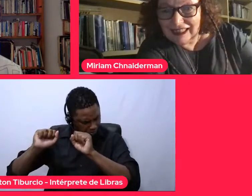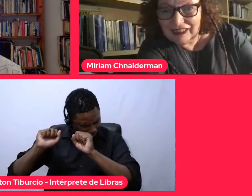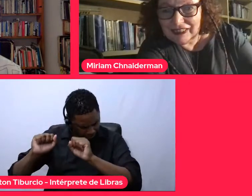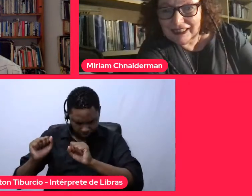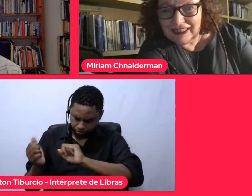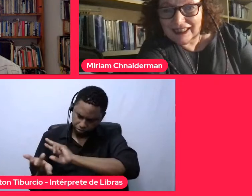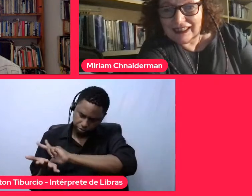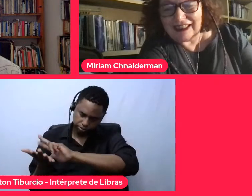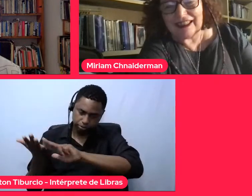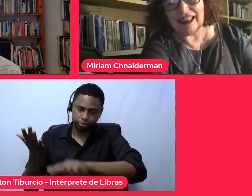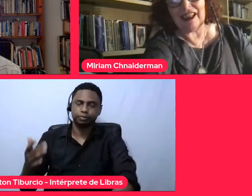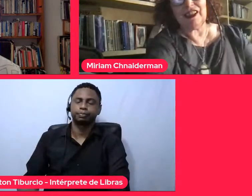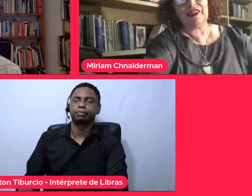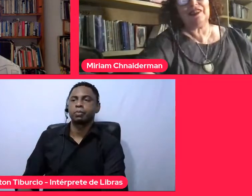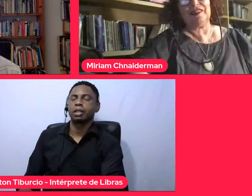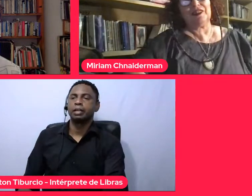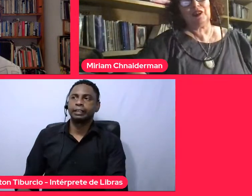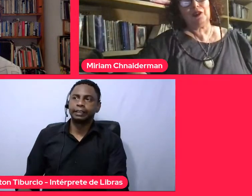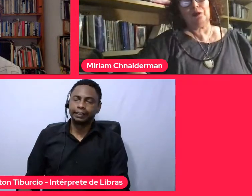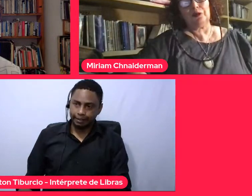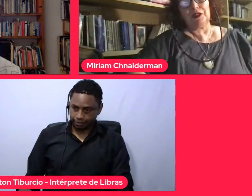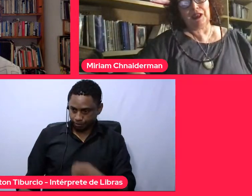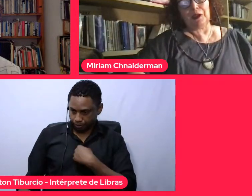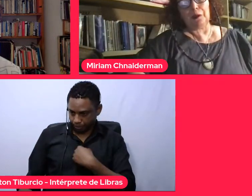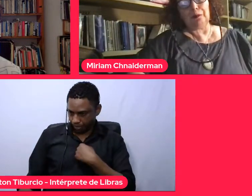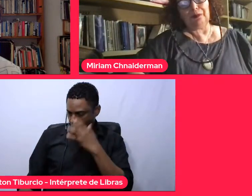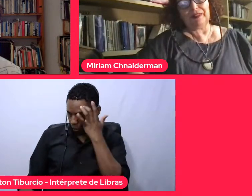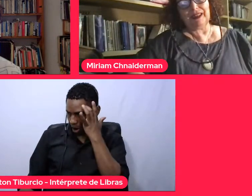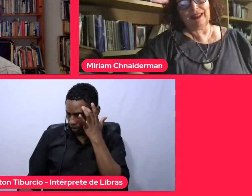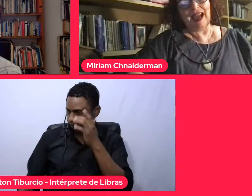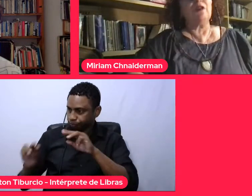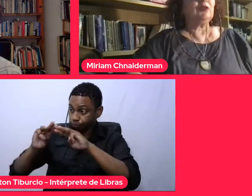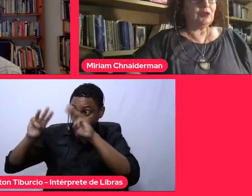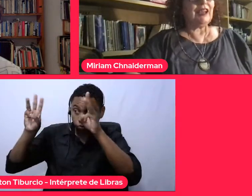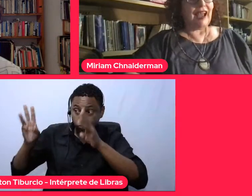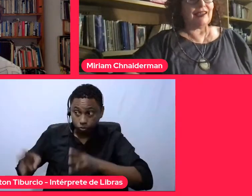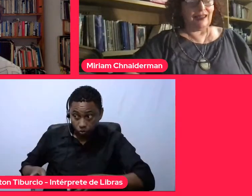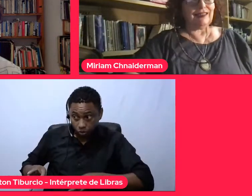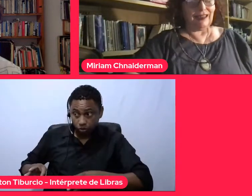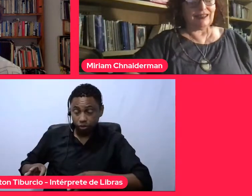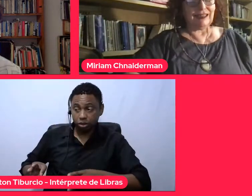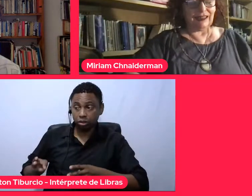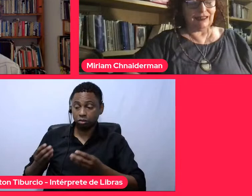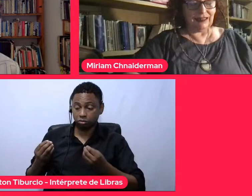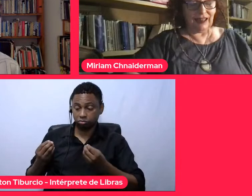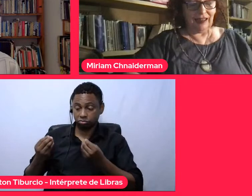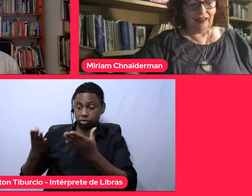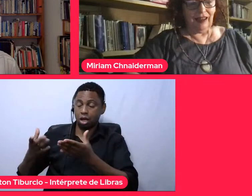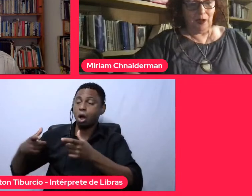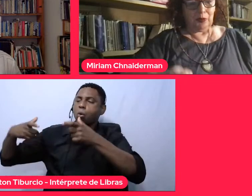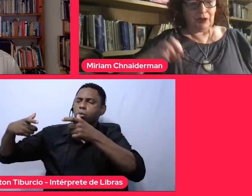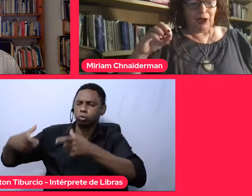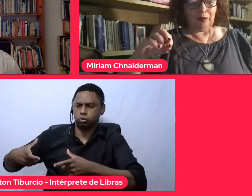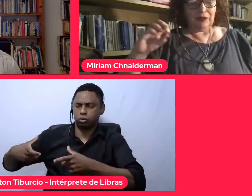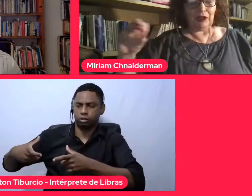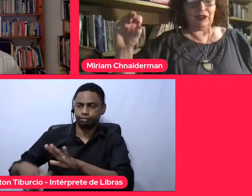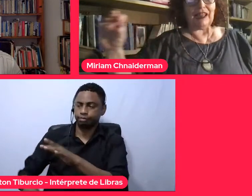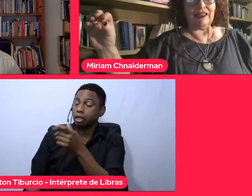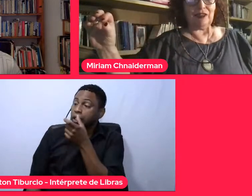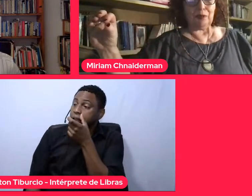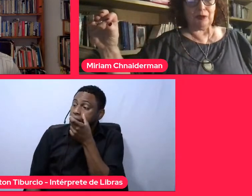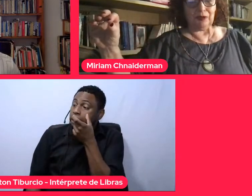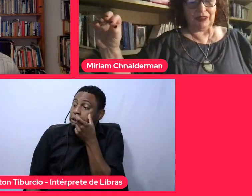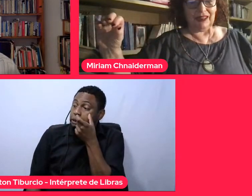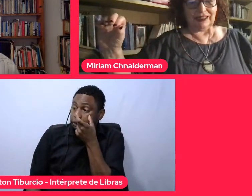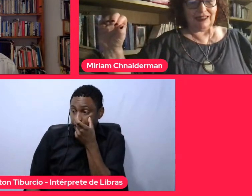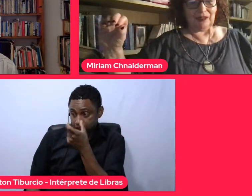Eu acho que o museu dá um lugar, é interessante, porque é um museu